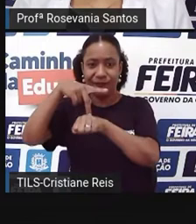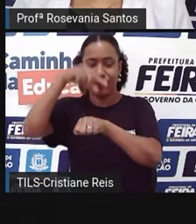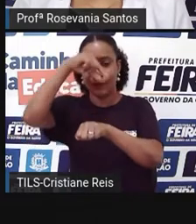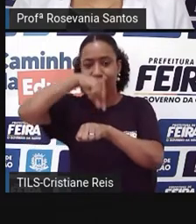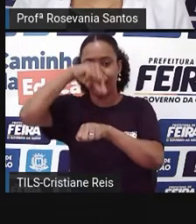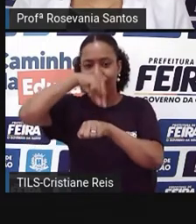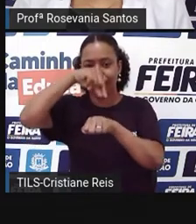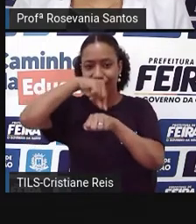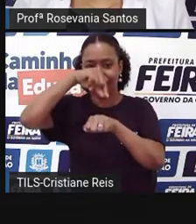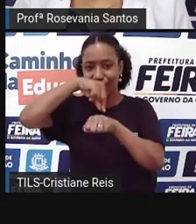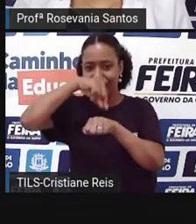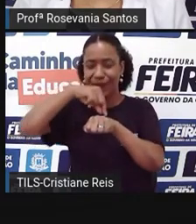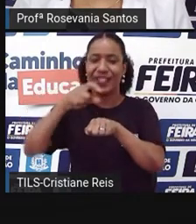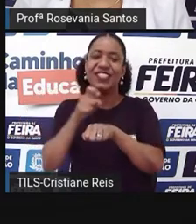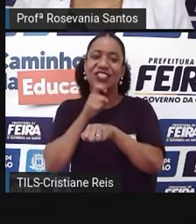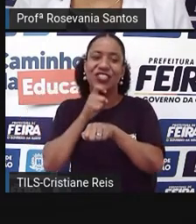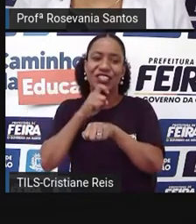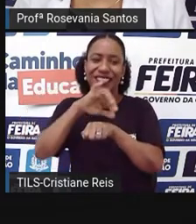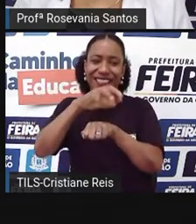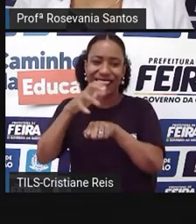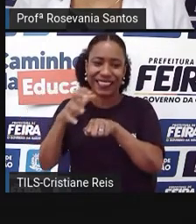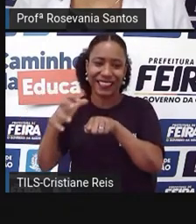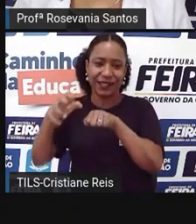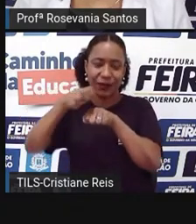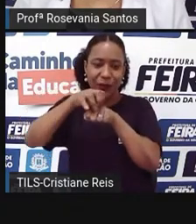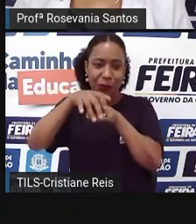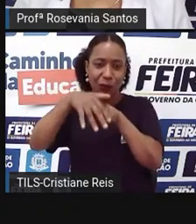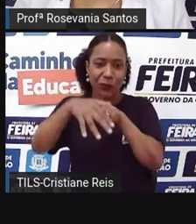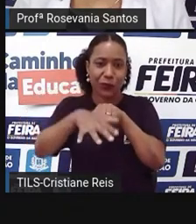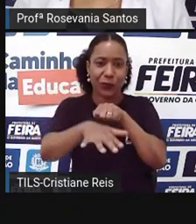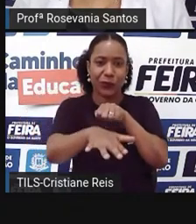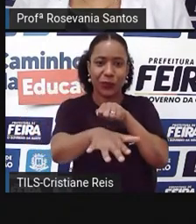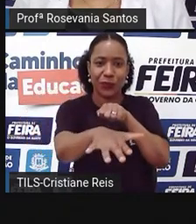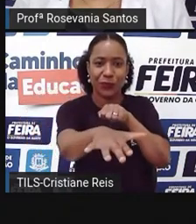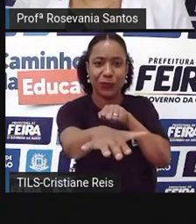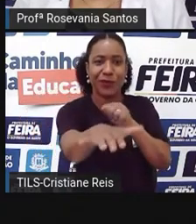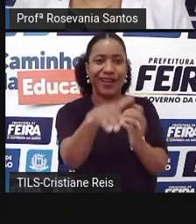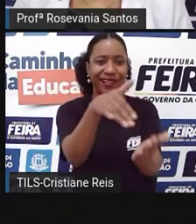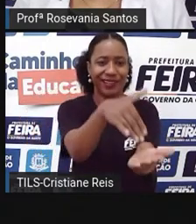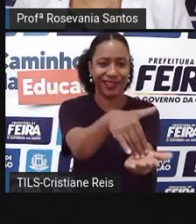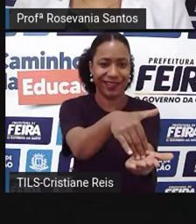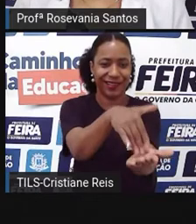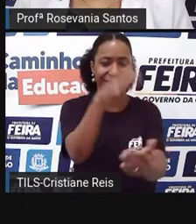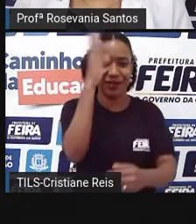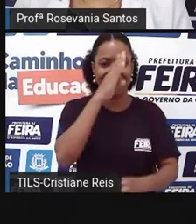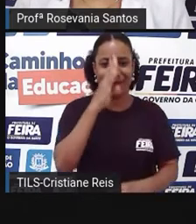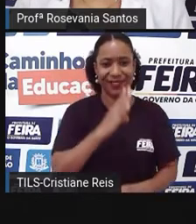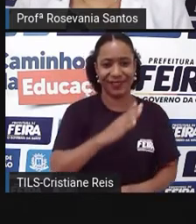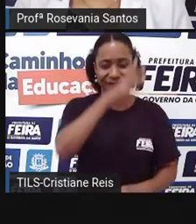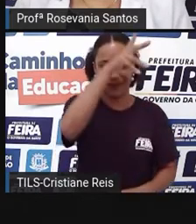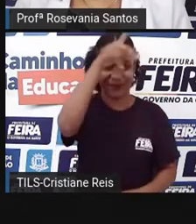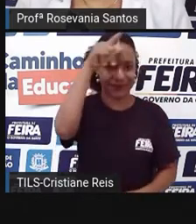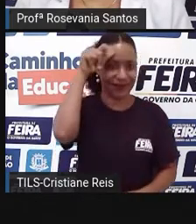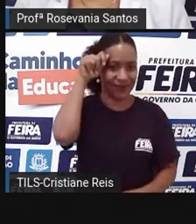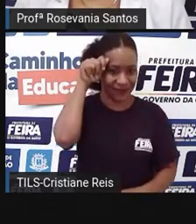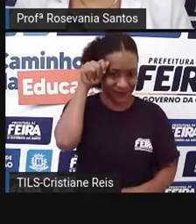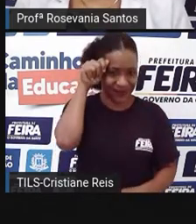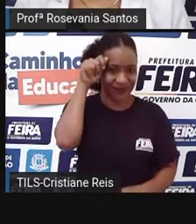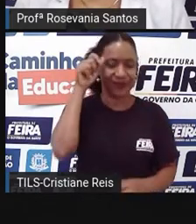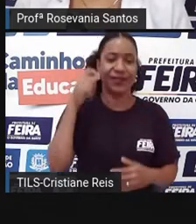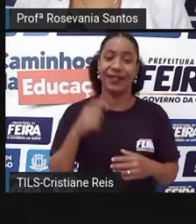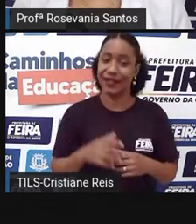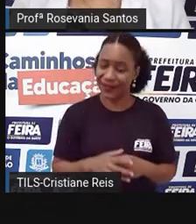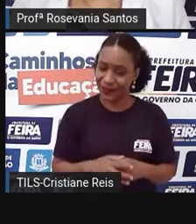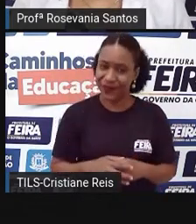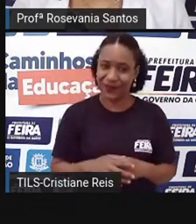essa característica de ser alimentado por vários rios, né, no território brasileiro, aí ele nasce lá no Peru, vira rio Soleimões para depois virar o rio